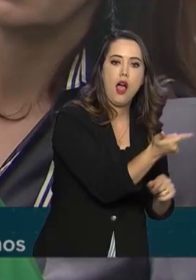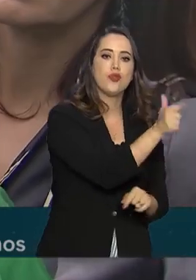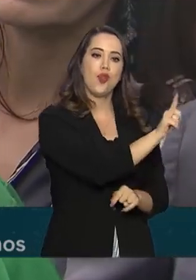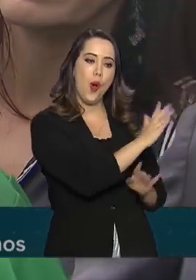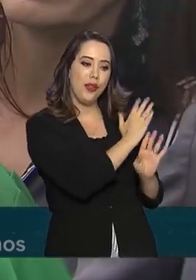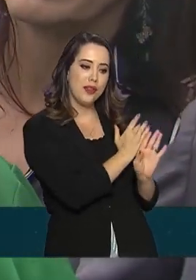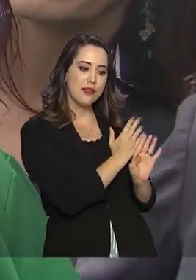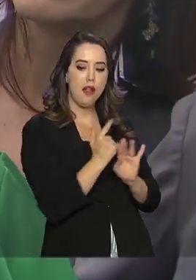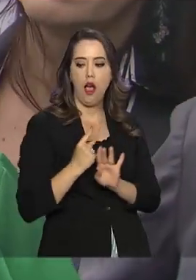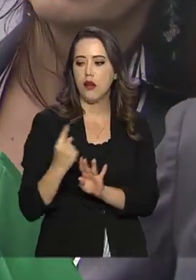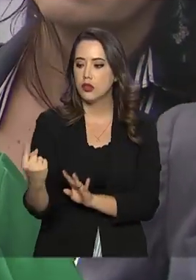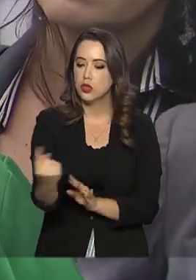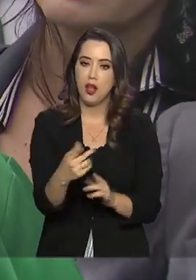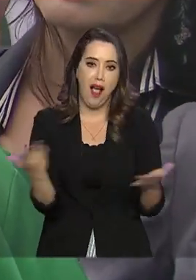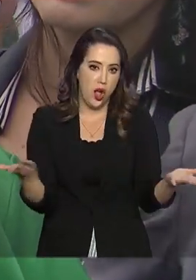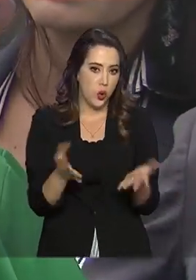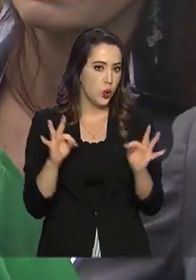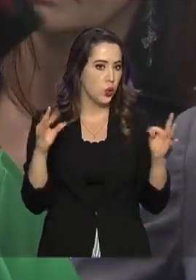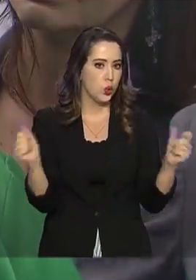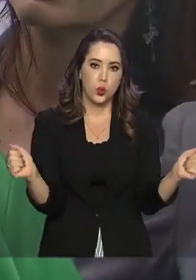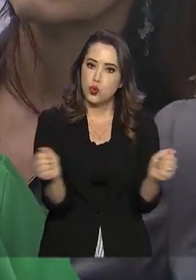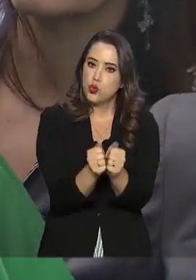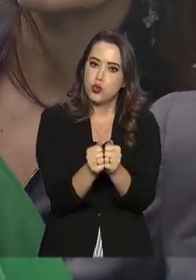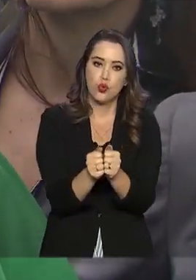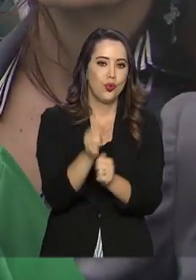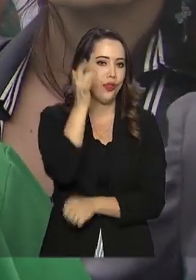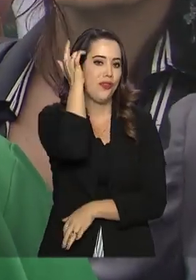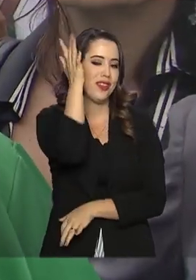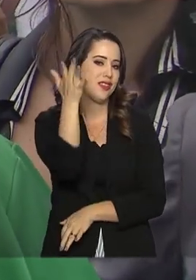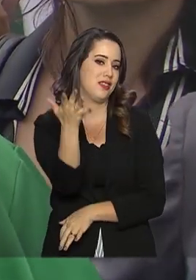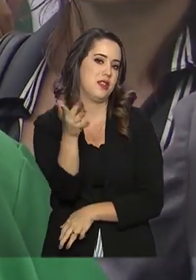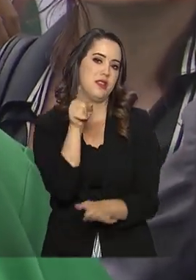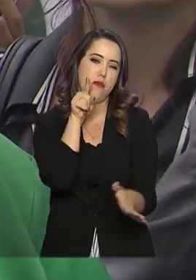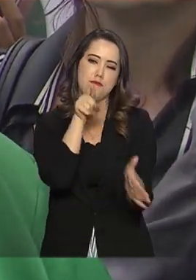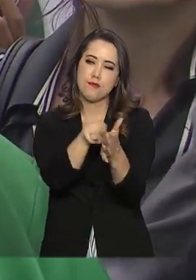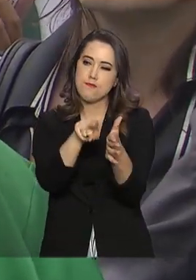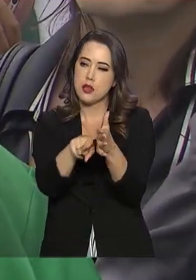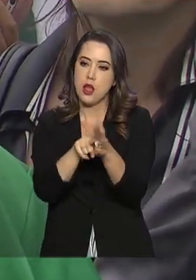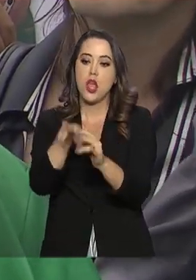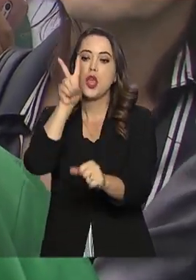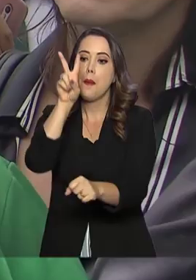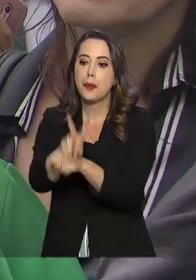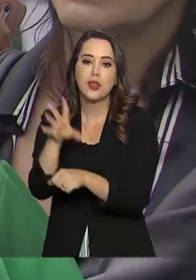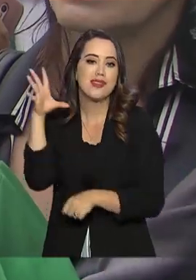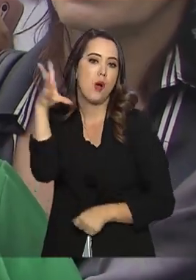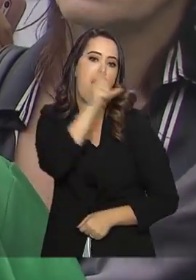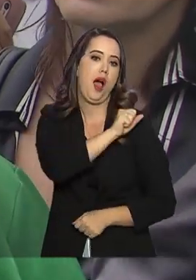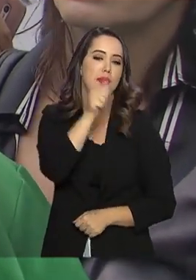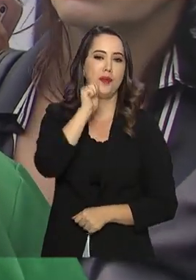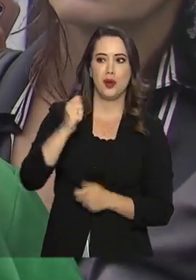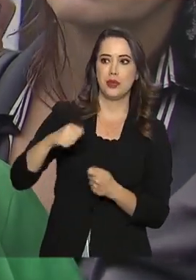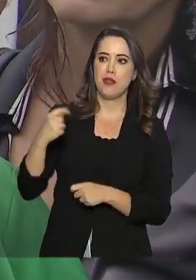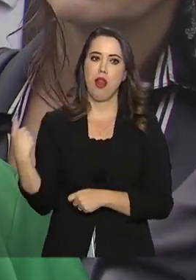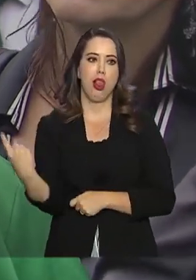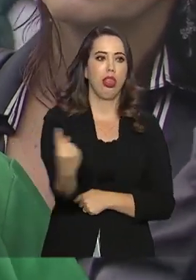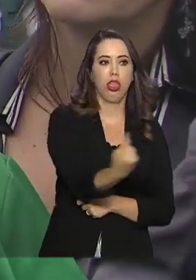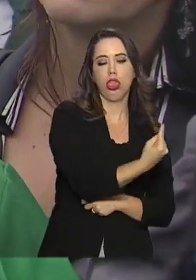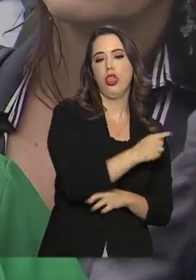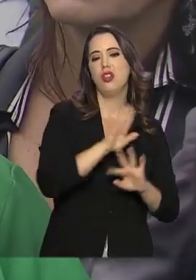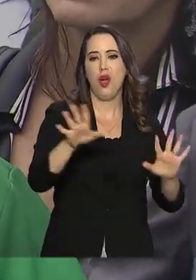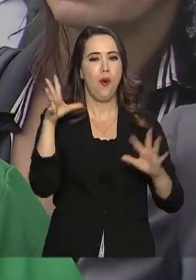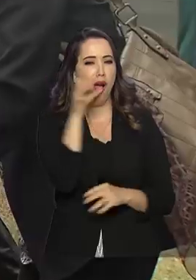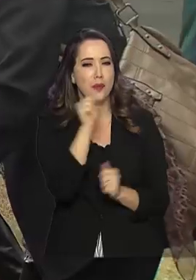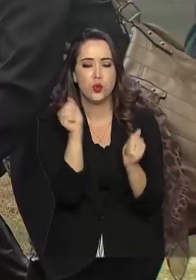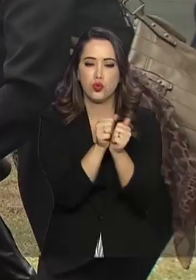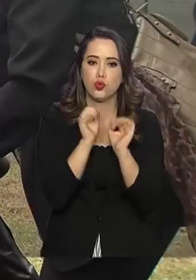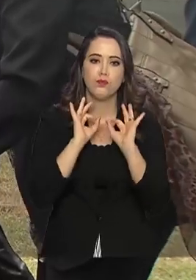defensoria. Estando tudo junto, facilita a investigação e a proteção imediata da mulher. Não precisa ficar se deslocando e é tudo imediato